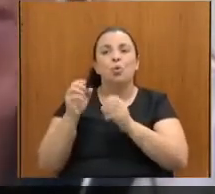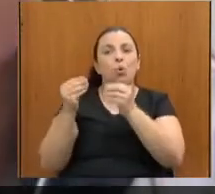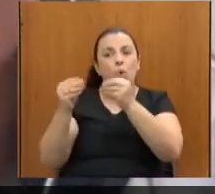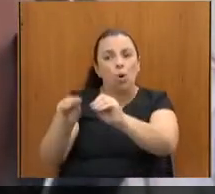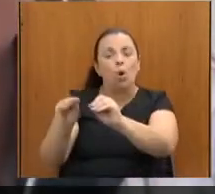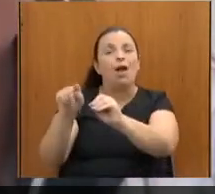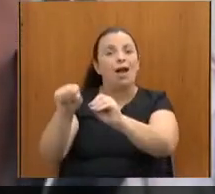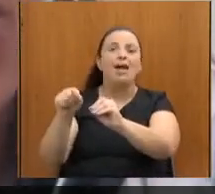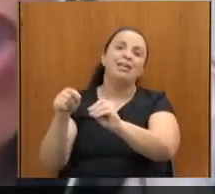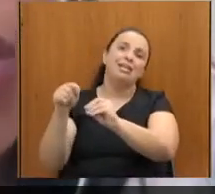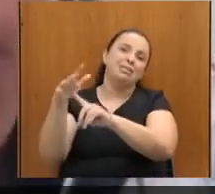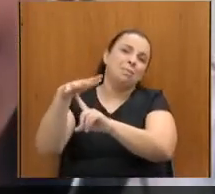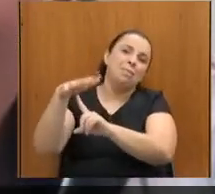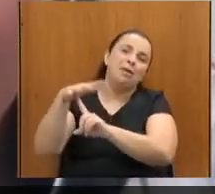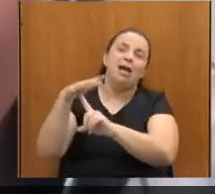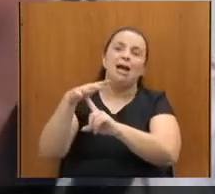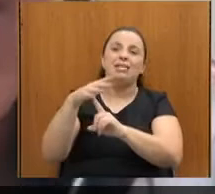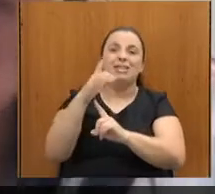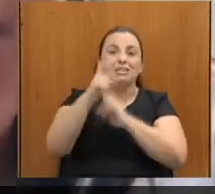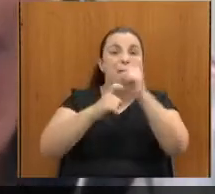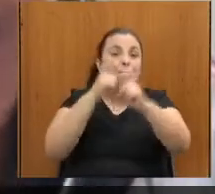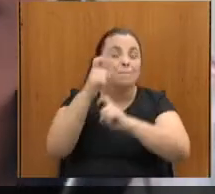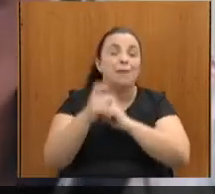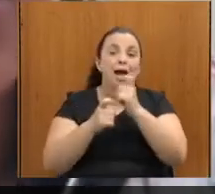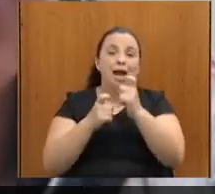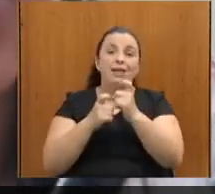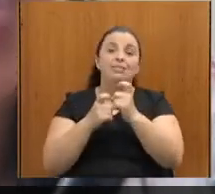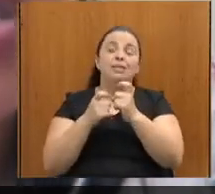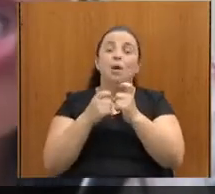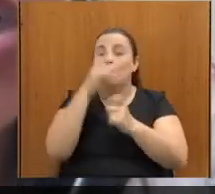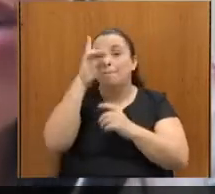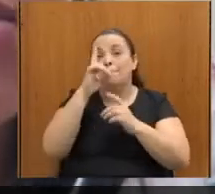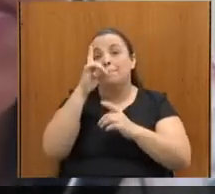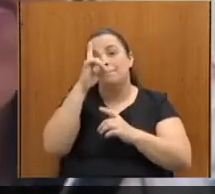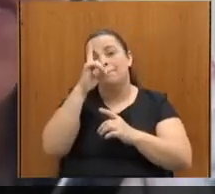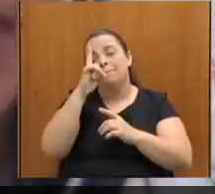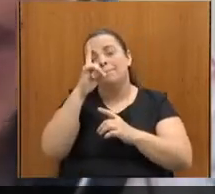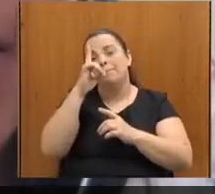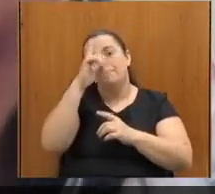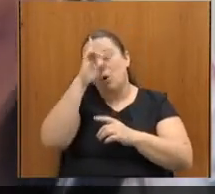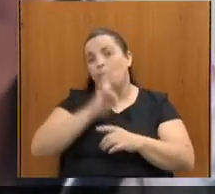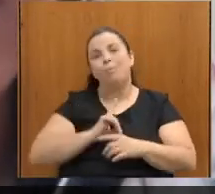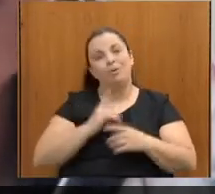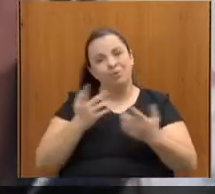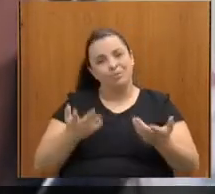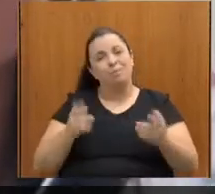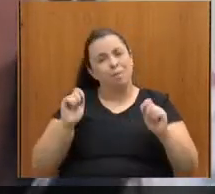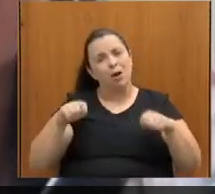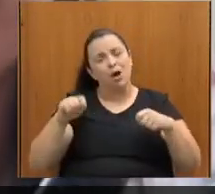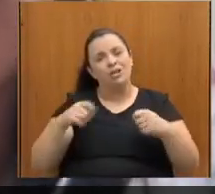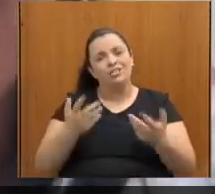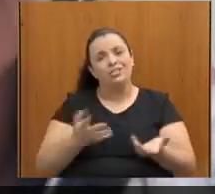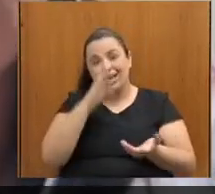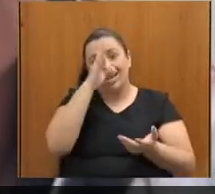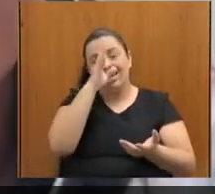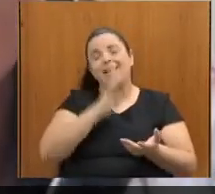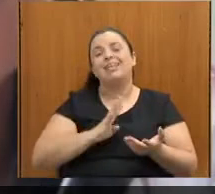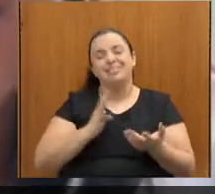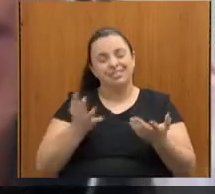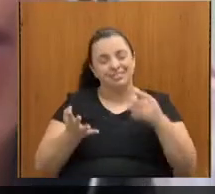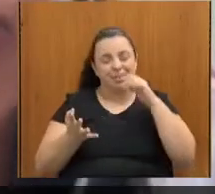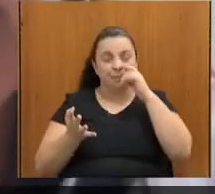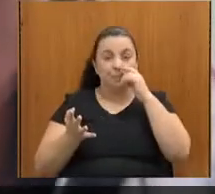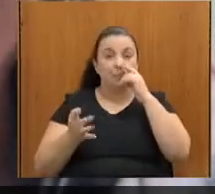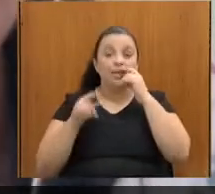está tramitando, acredito que a gente vai avançar ainda durante este ano, mas é um exemplo de como tornar